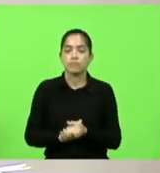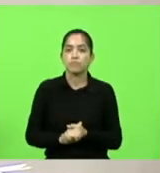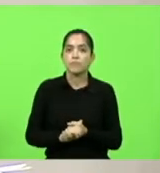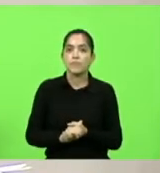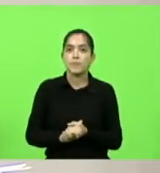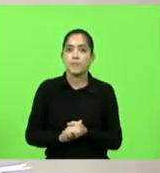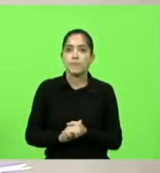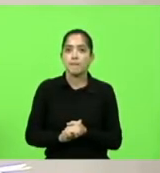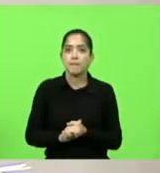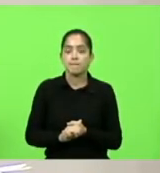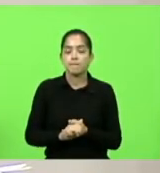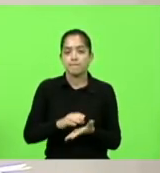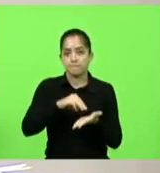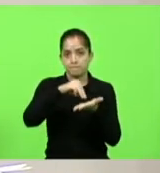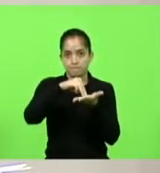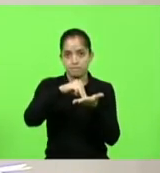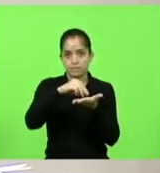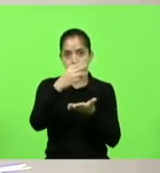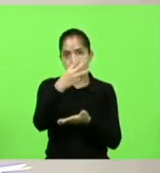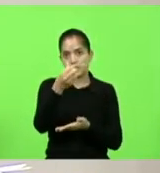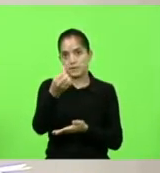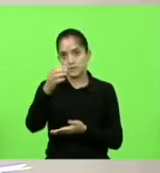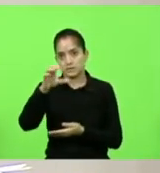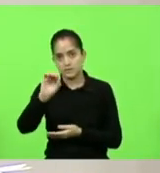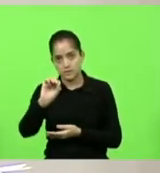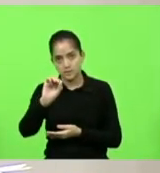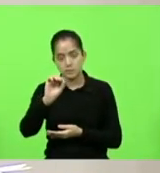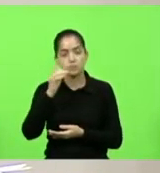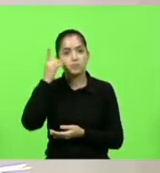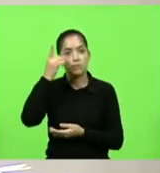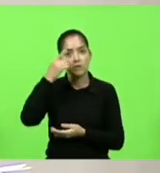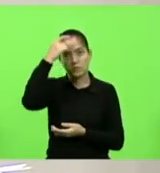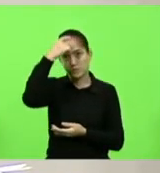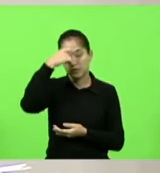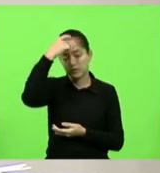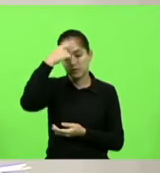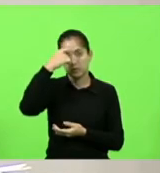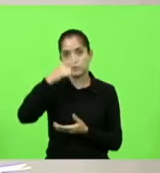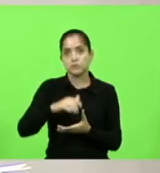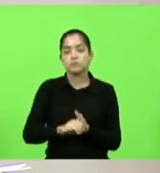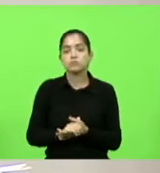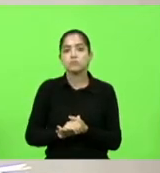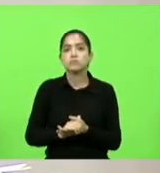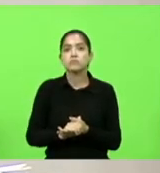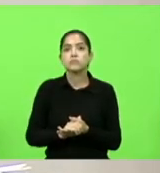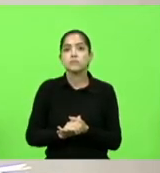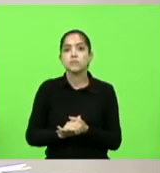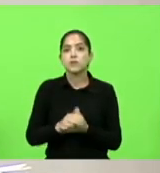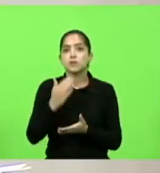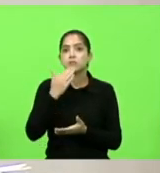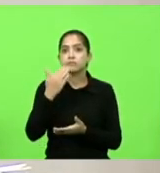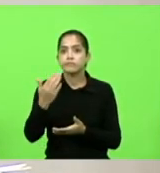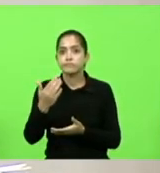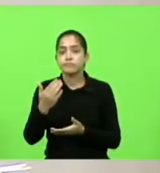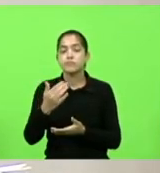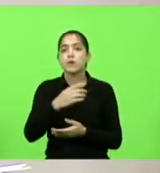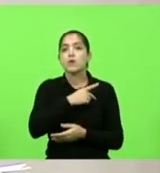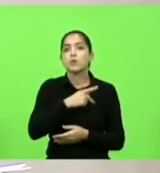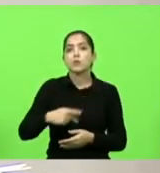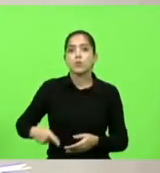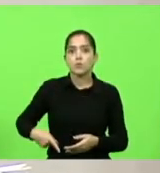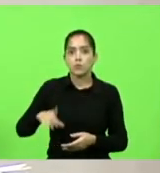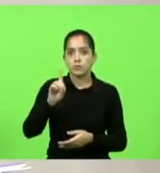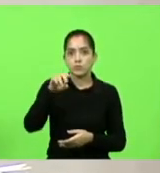Moção nº 360. Deputado Maurício Escudilac, manifestando apelo ao Superintendente do DENIT pela